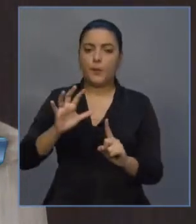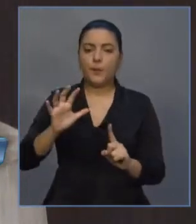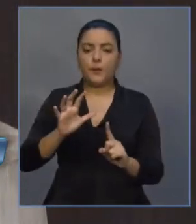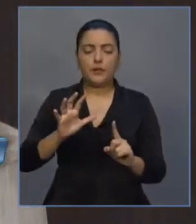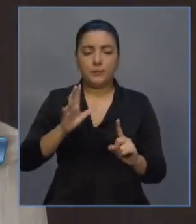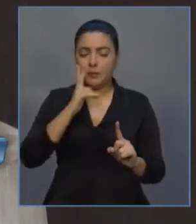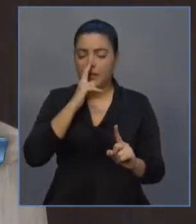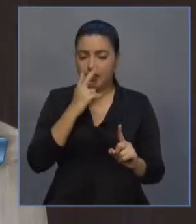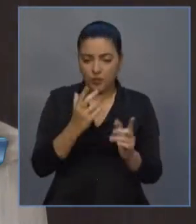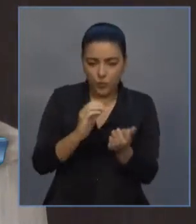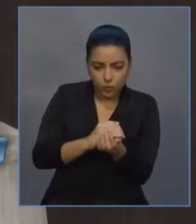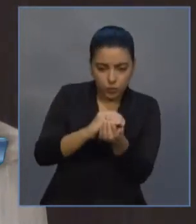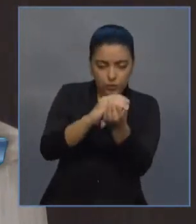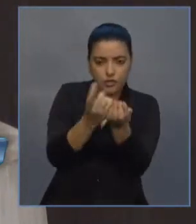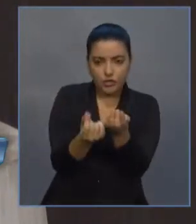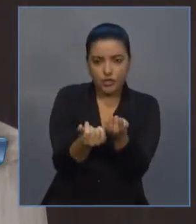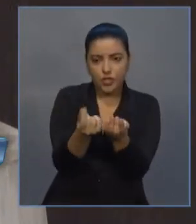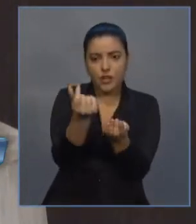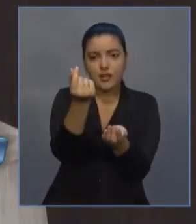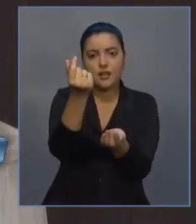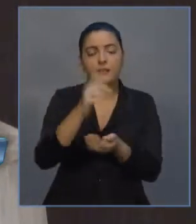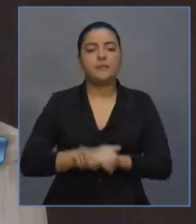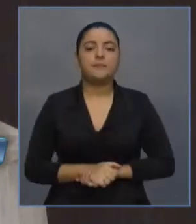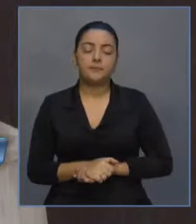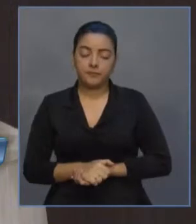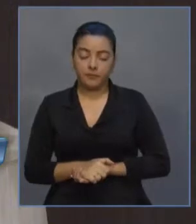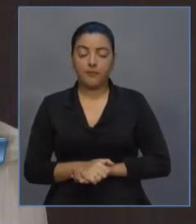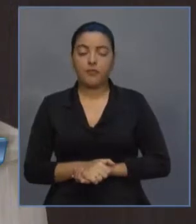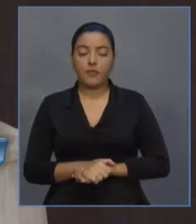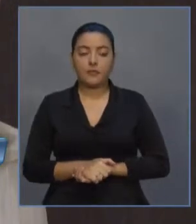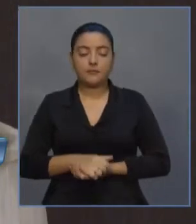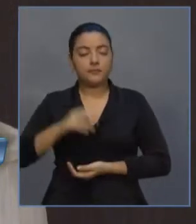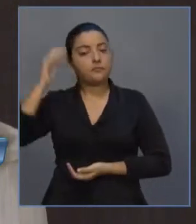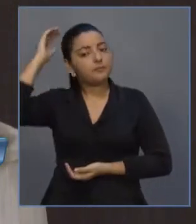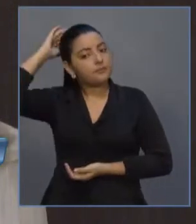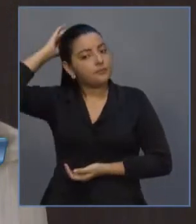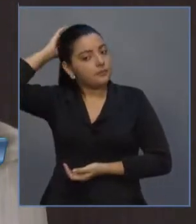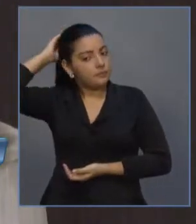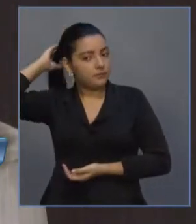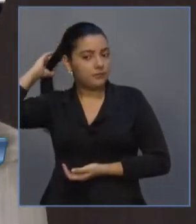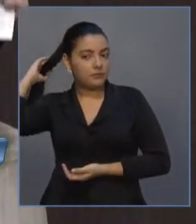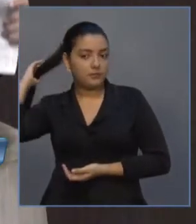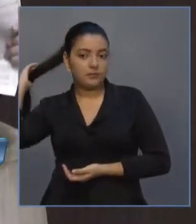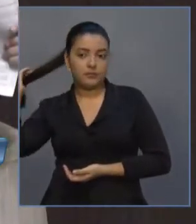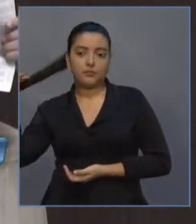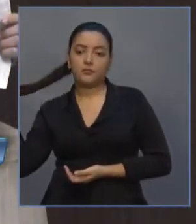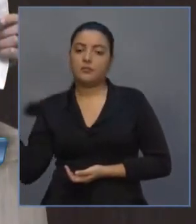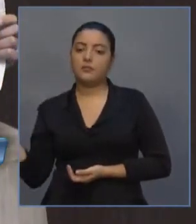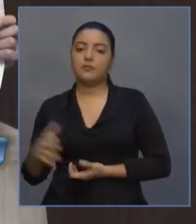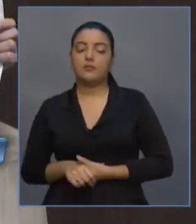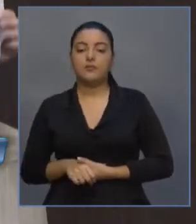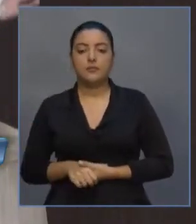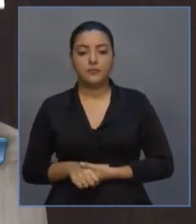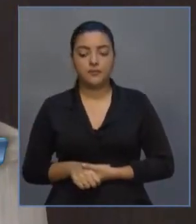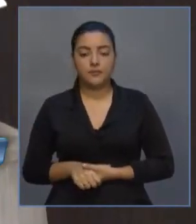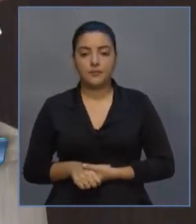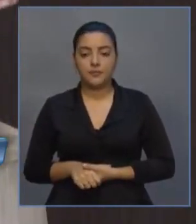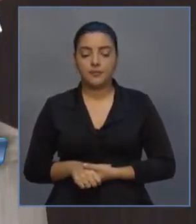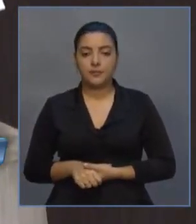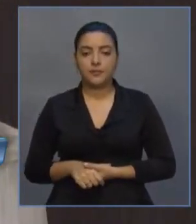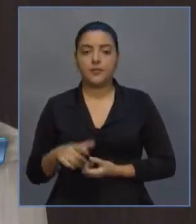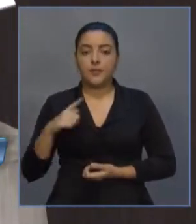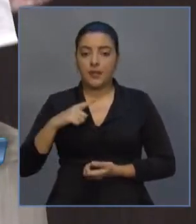riqueza, porque é isso que o governo tem feito. O governo tem induzido a concentração de riqueza. Pois bem, ao lado deste